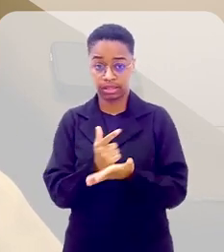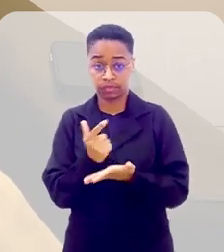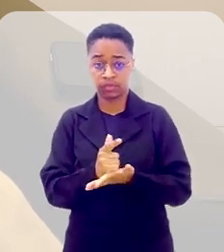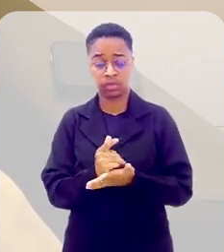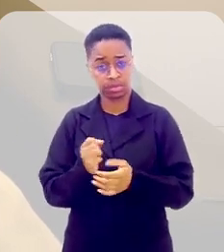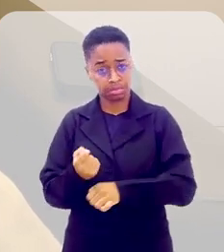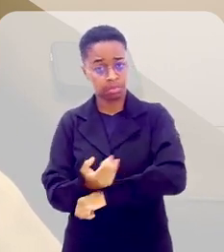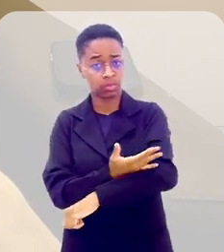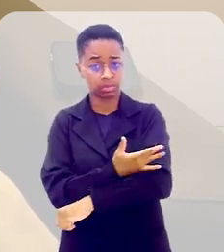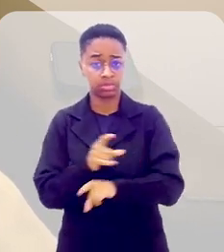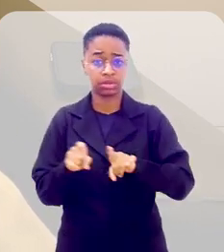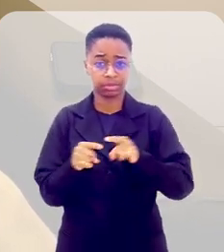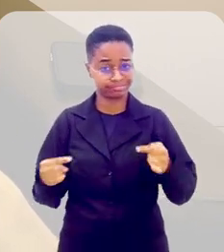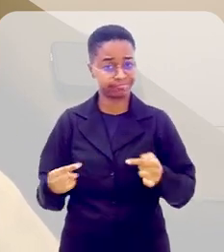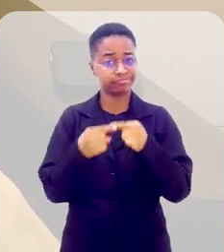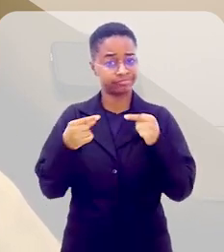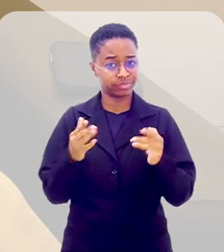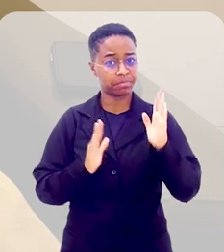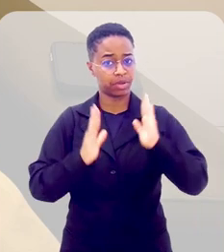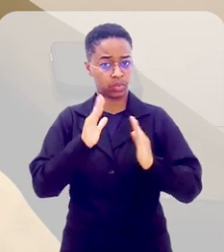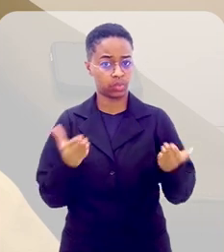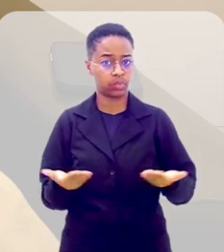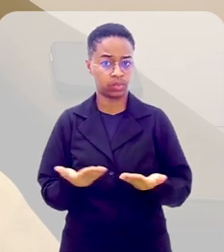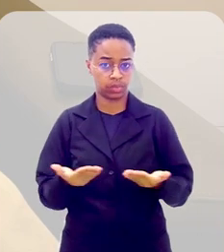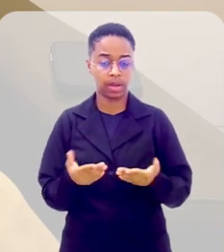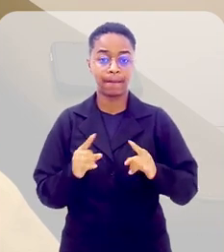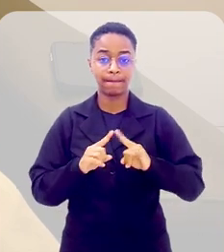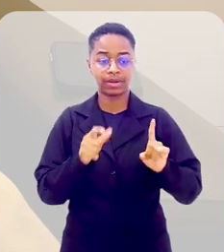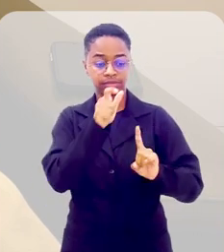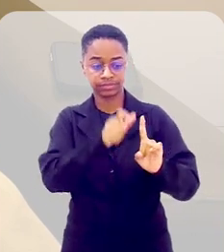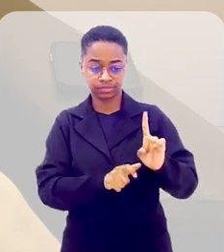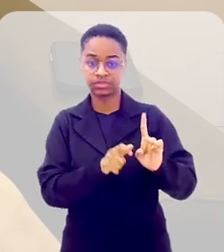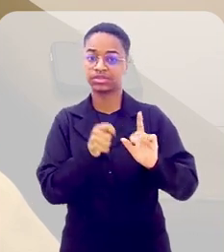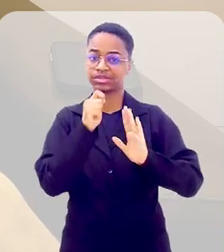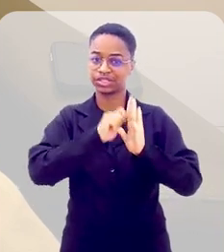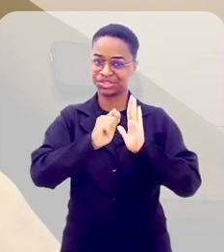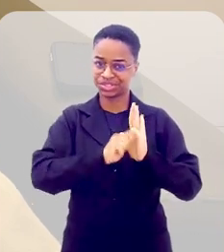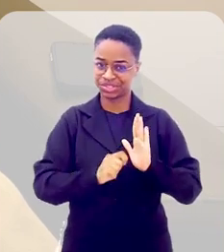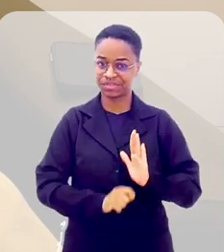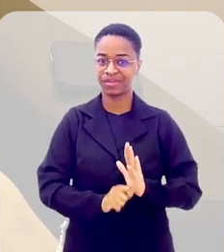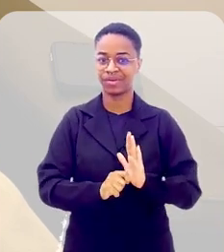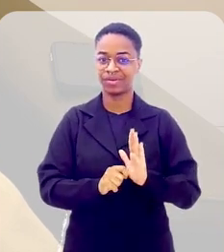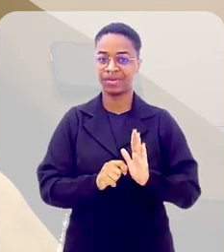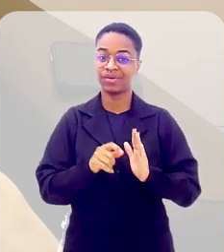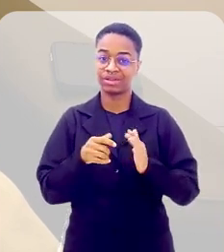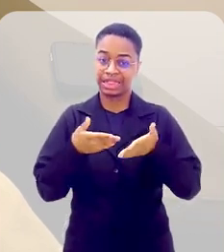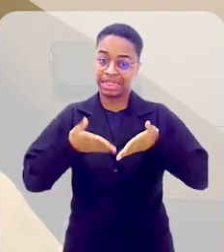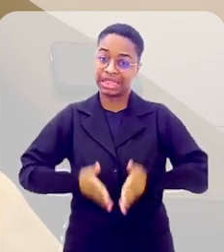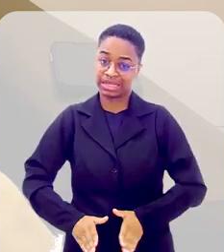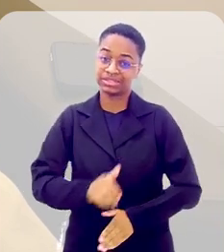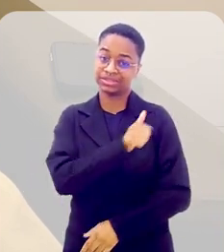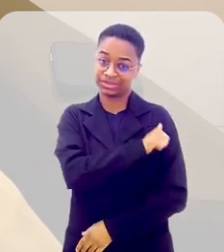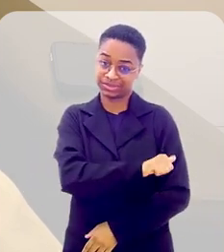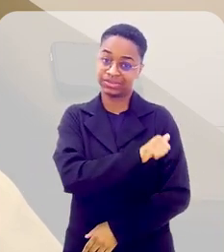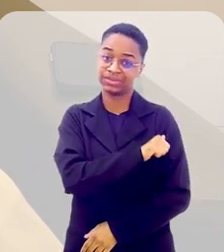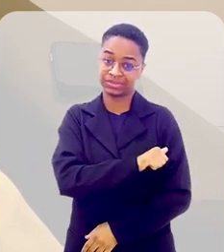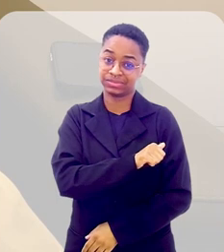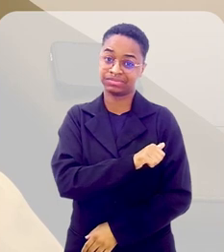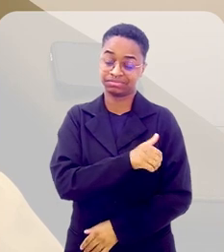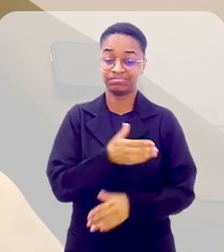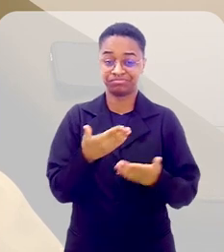emocionante e atual e escrito exatamente por um fluminense